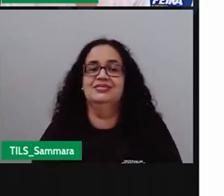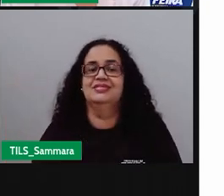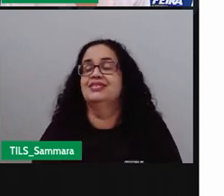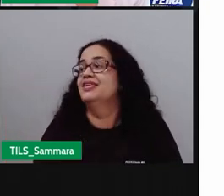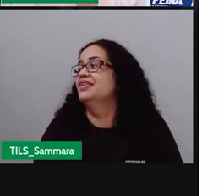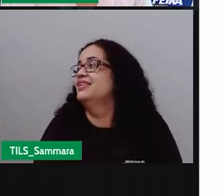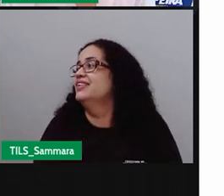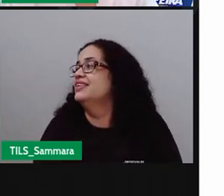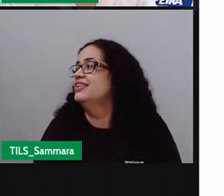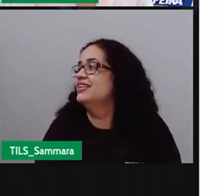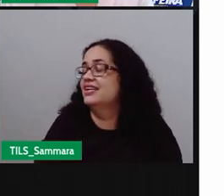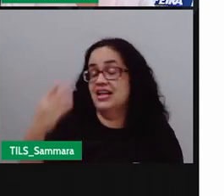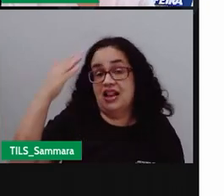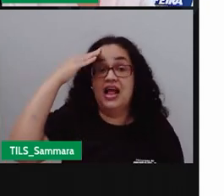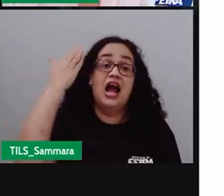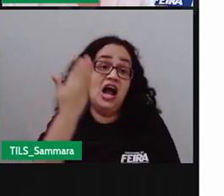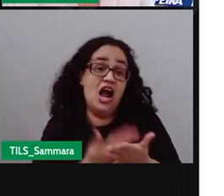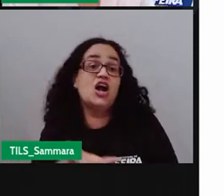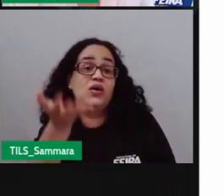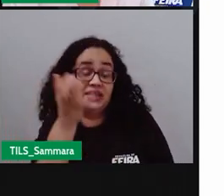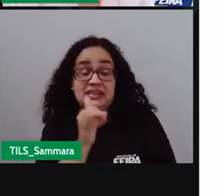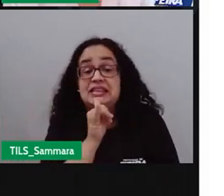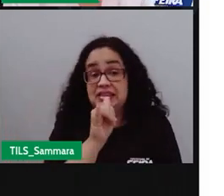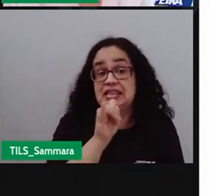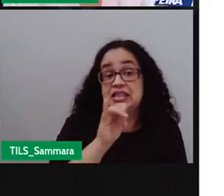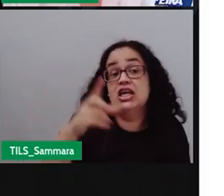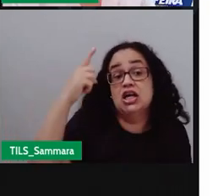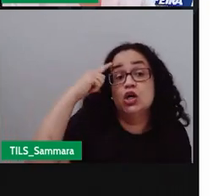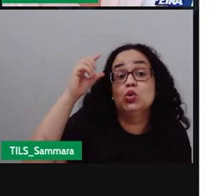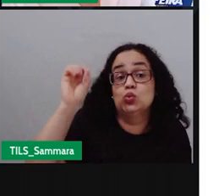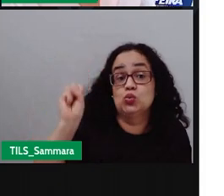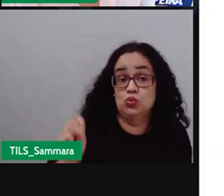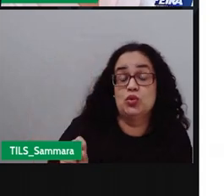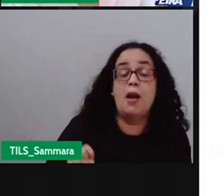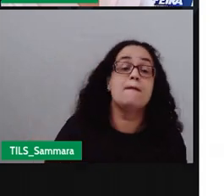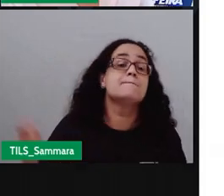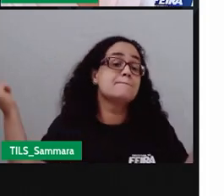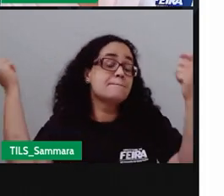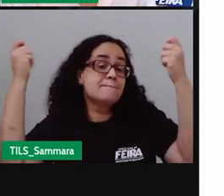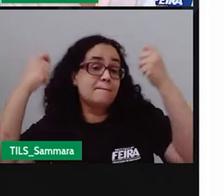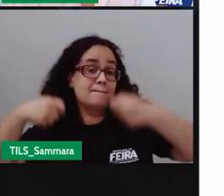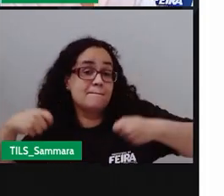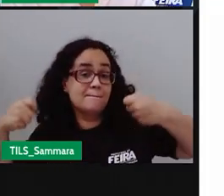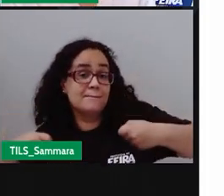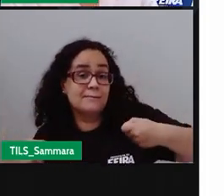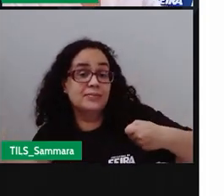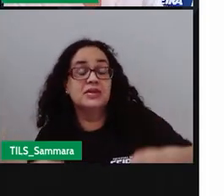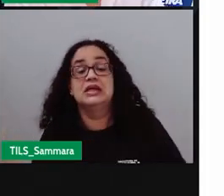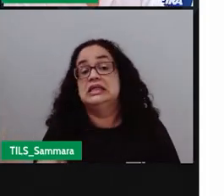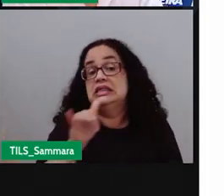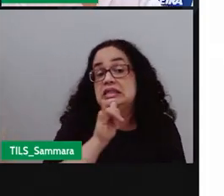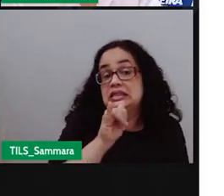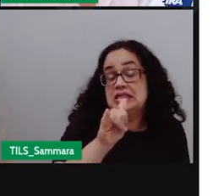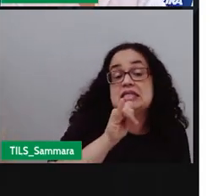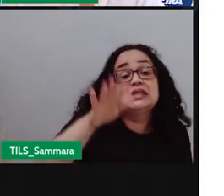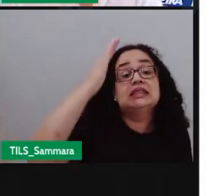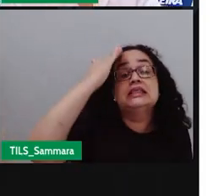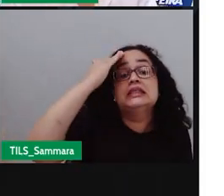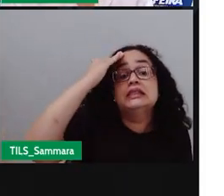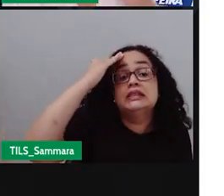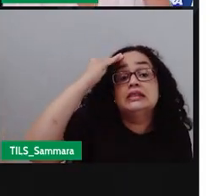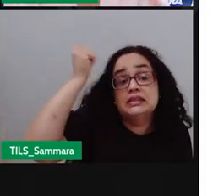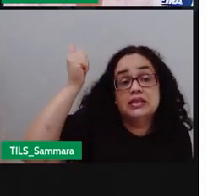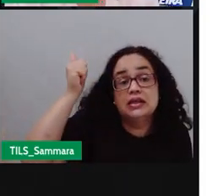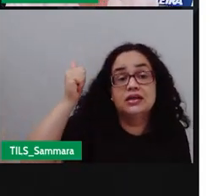2012. Então, agora eu tenho essa informação sobre Samara. Então, eu precisei o quê? dar, né, saber sobre